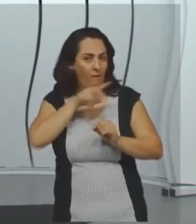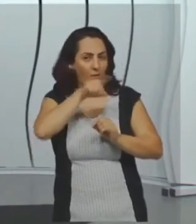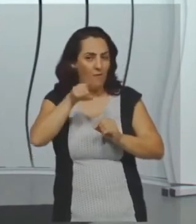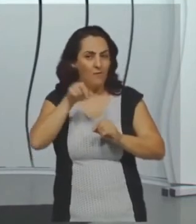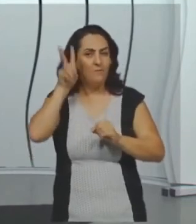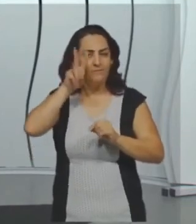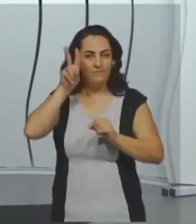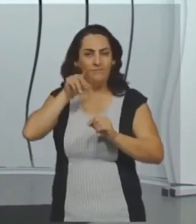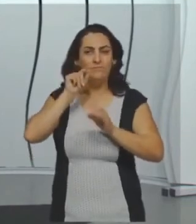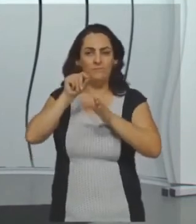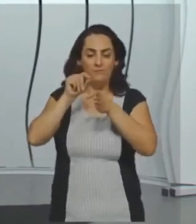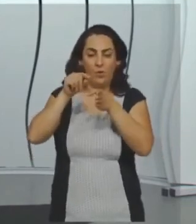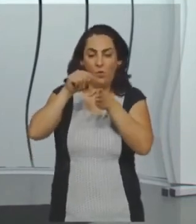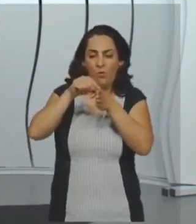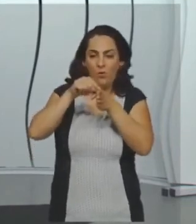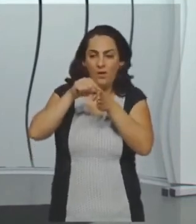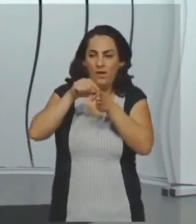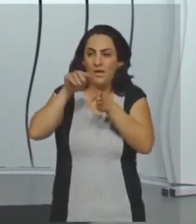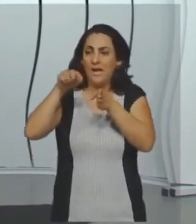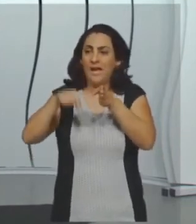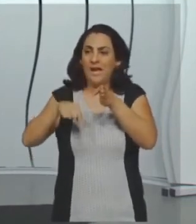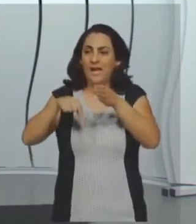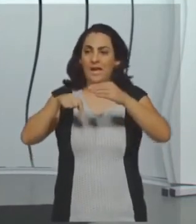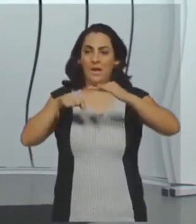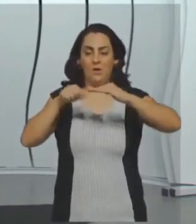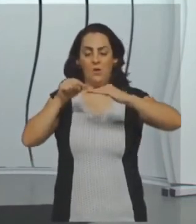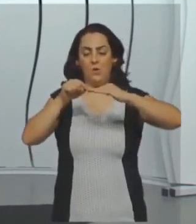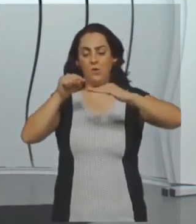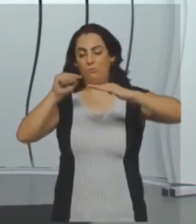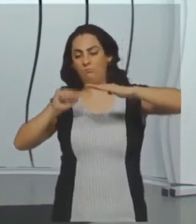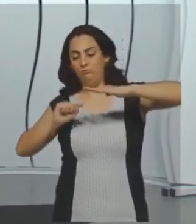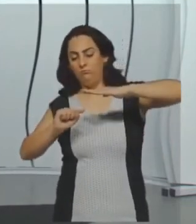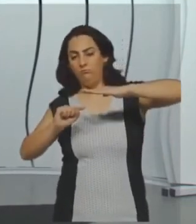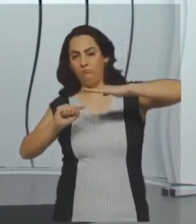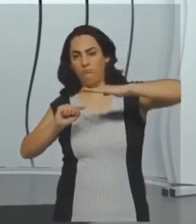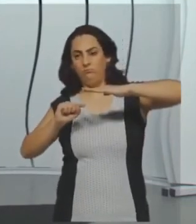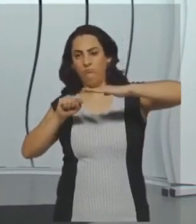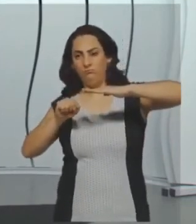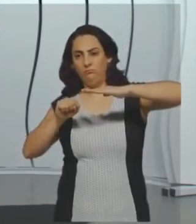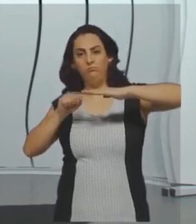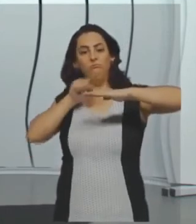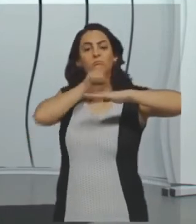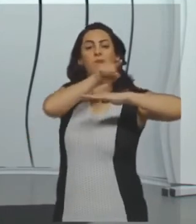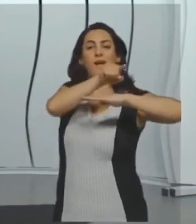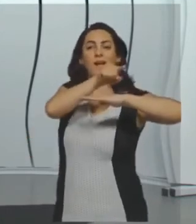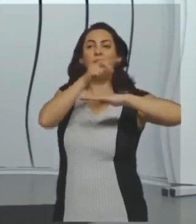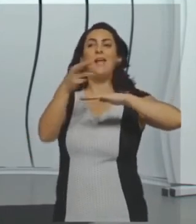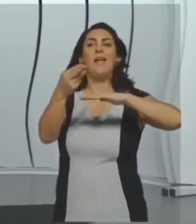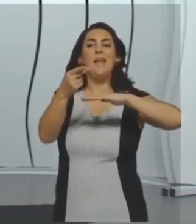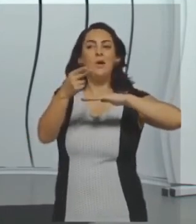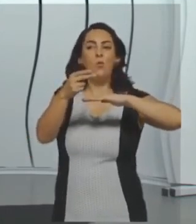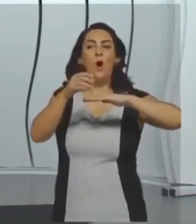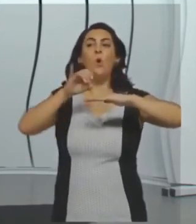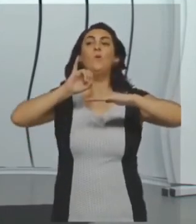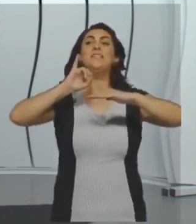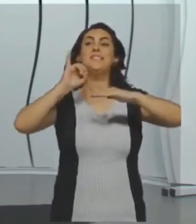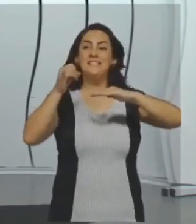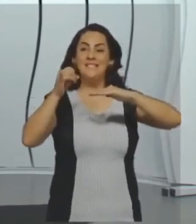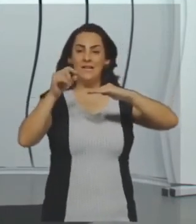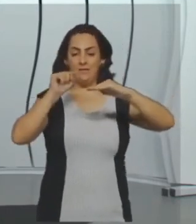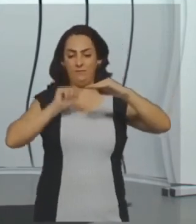E este com este também tem que dar 180. Olha que legal. Então, este x vale quanto? 110.